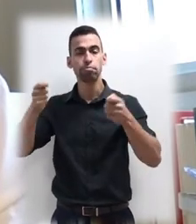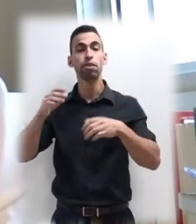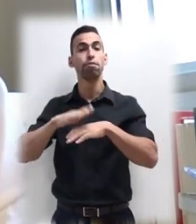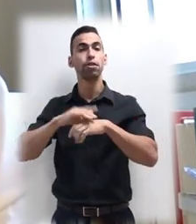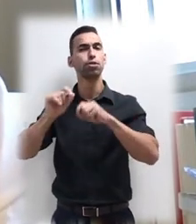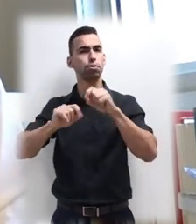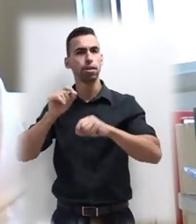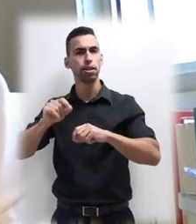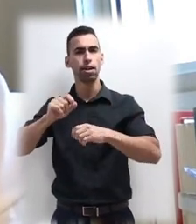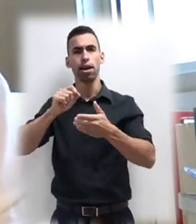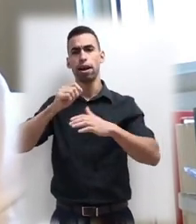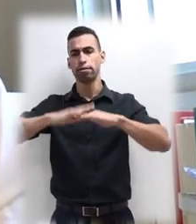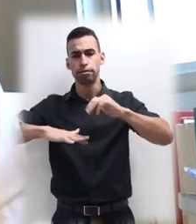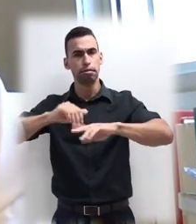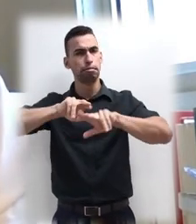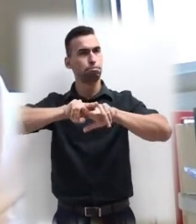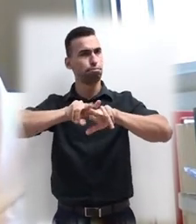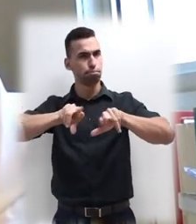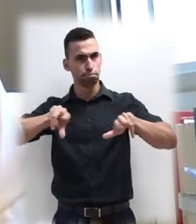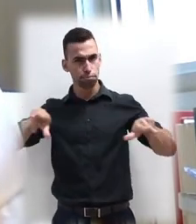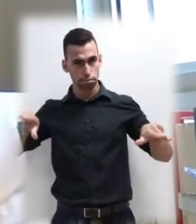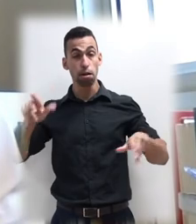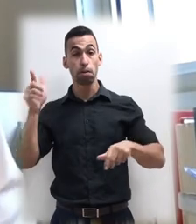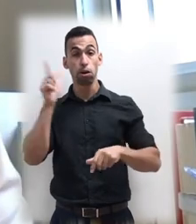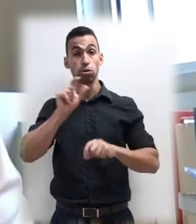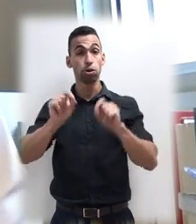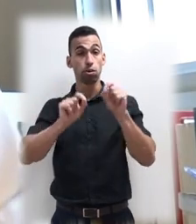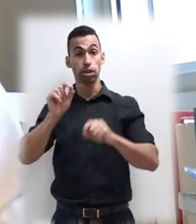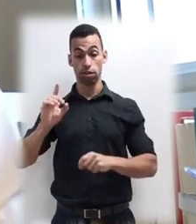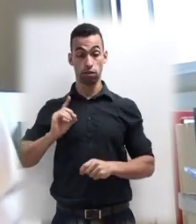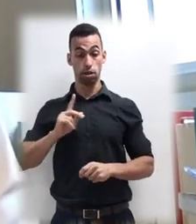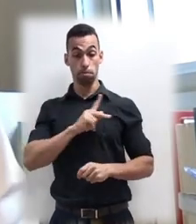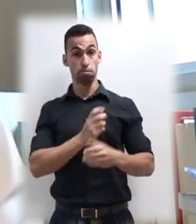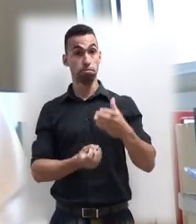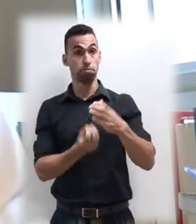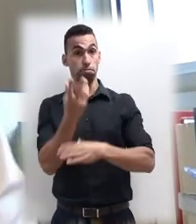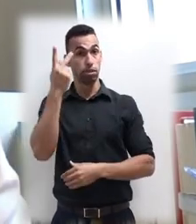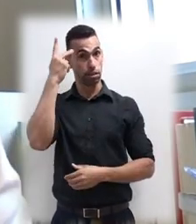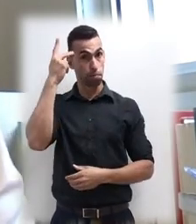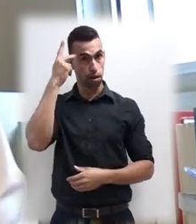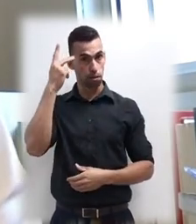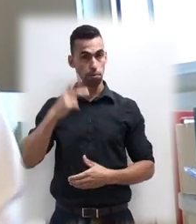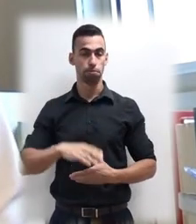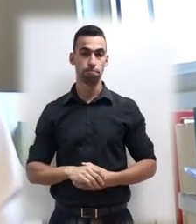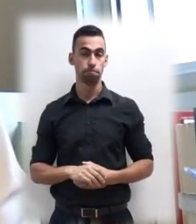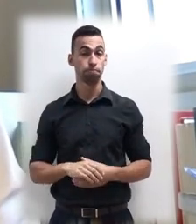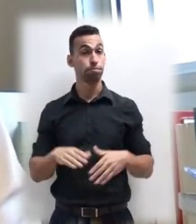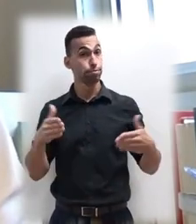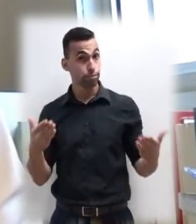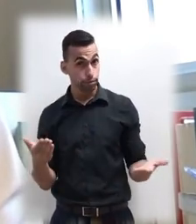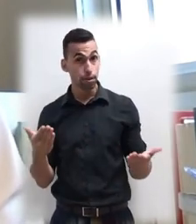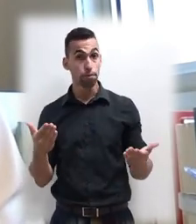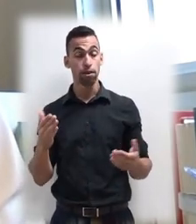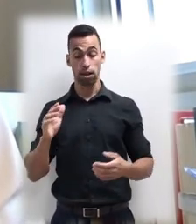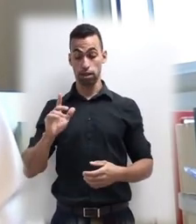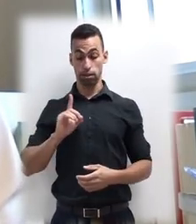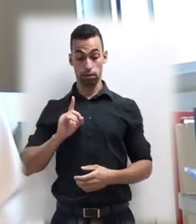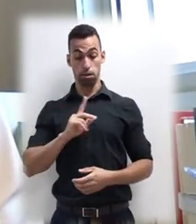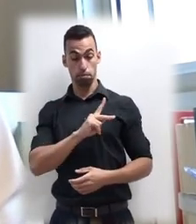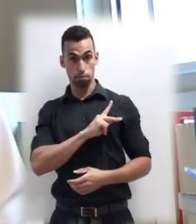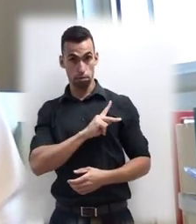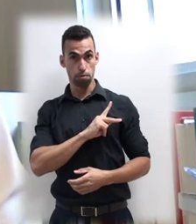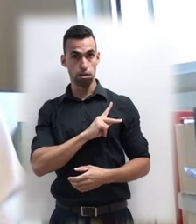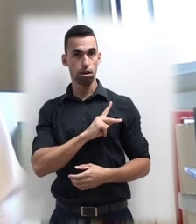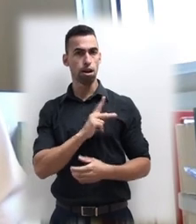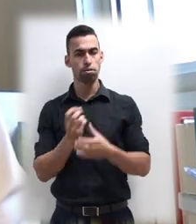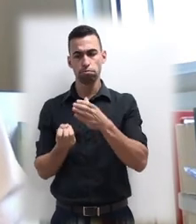postulou e realizou diversas atividades para que a Defensoria Pública fosse uma realidade em São Paulo. Ou seja,